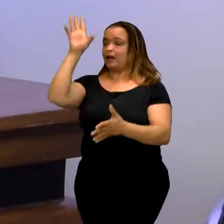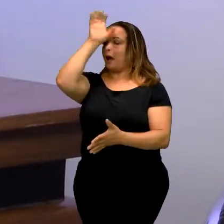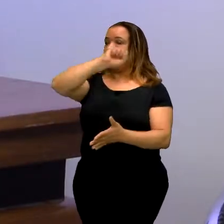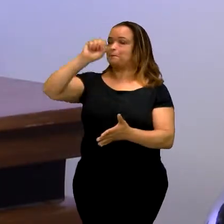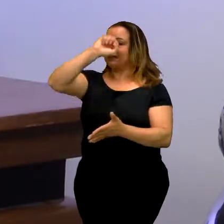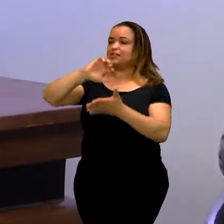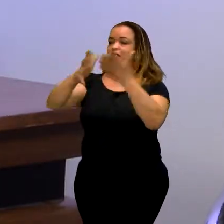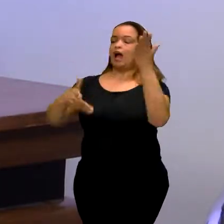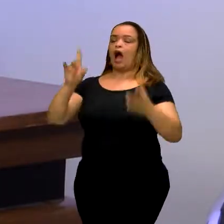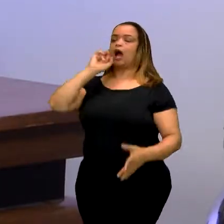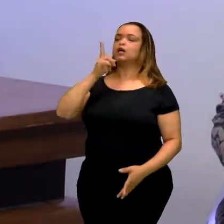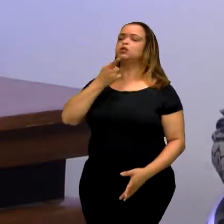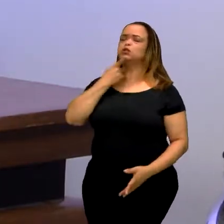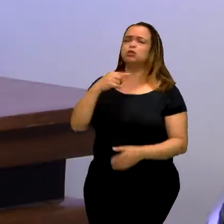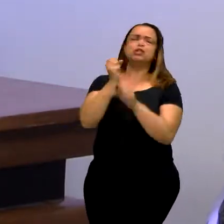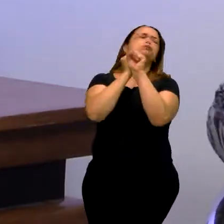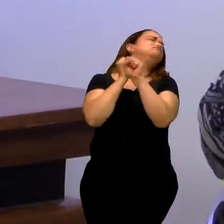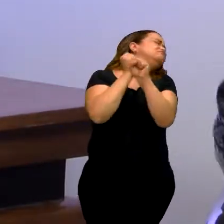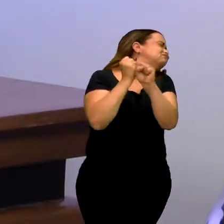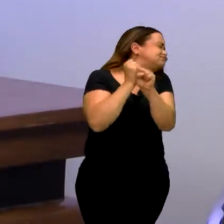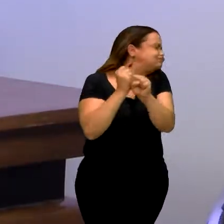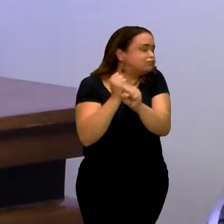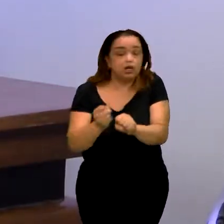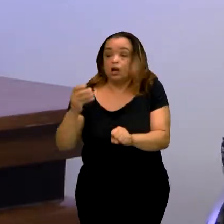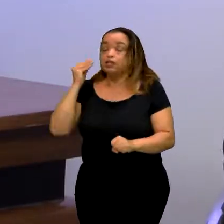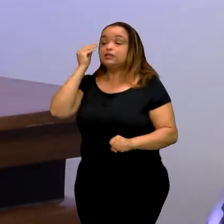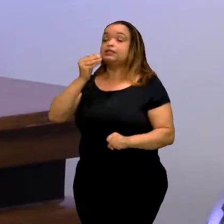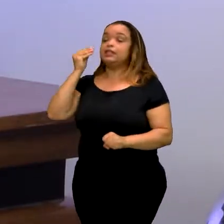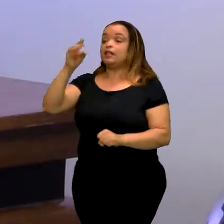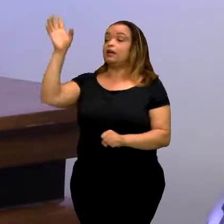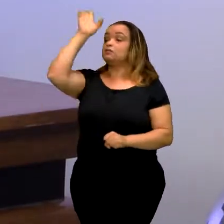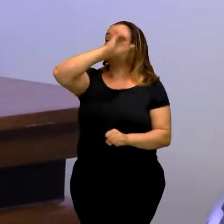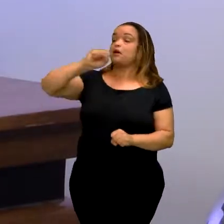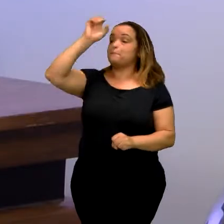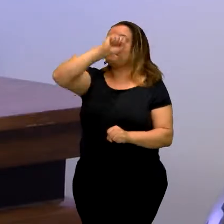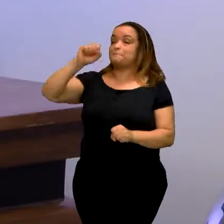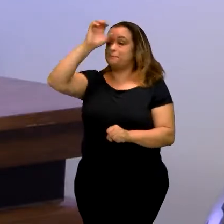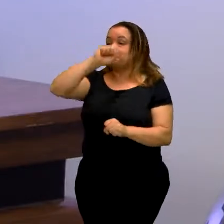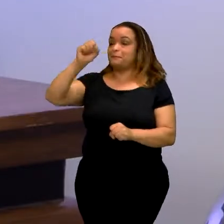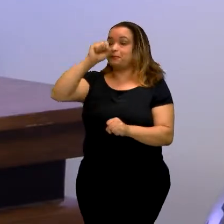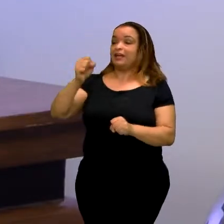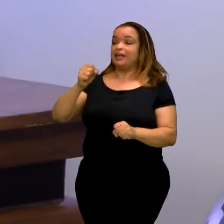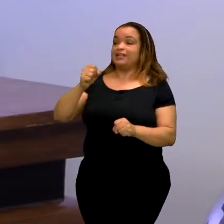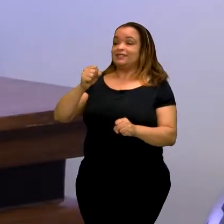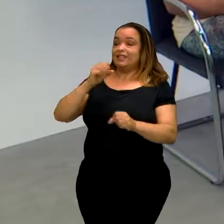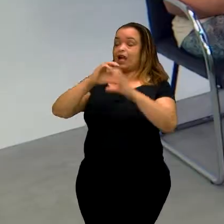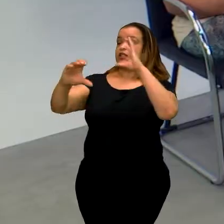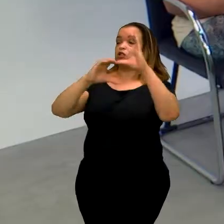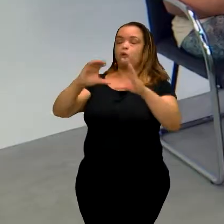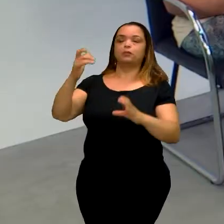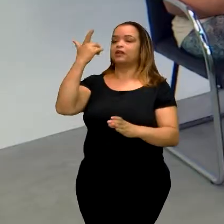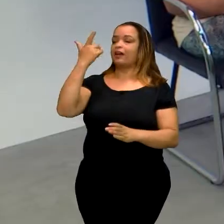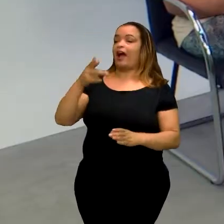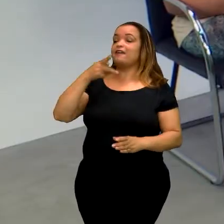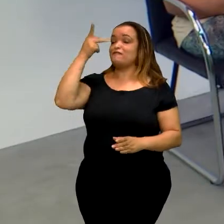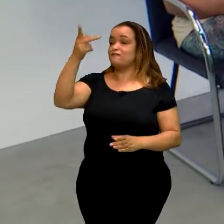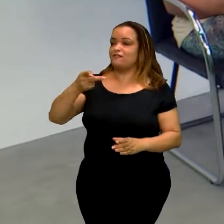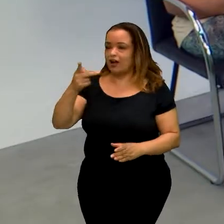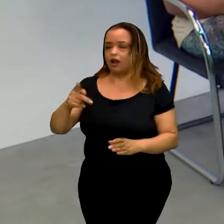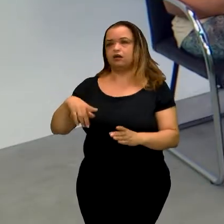Muitos surdos ficam anos e anos tentando aprender a falar sem sucesso. E muitos que